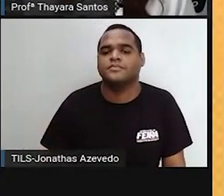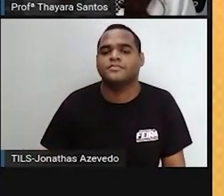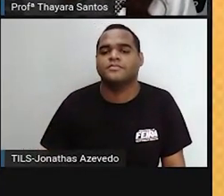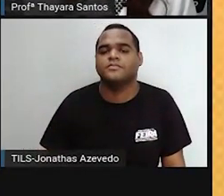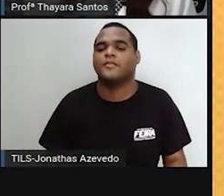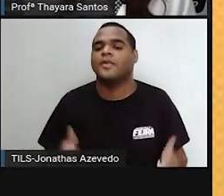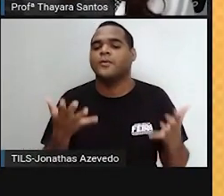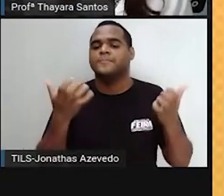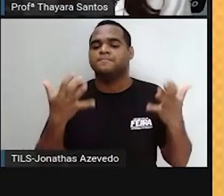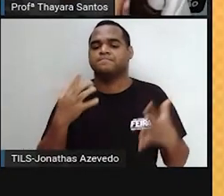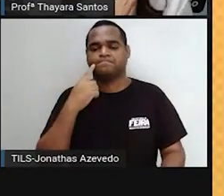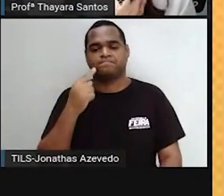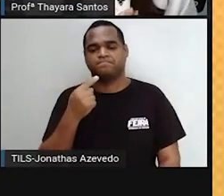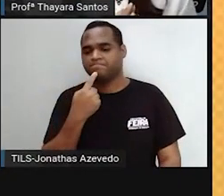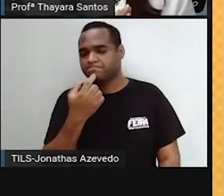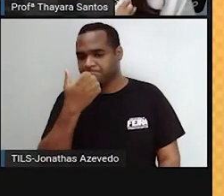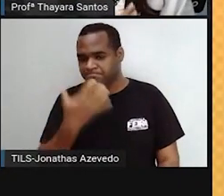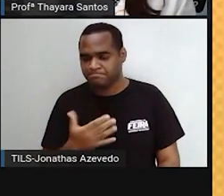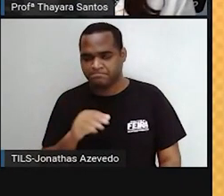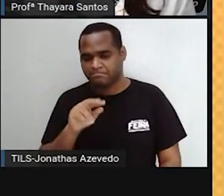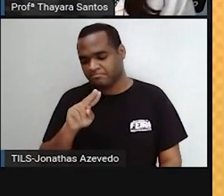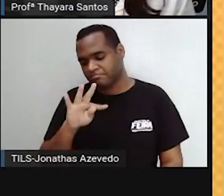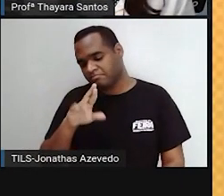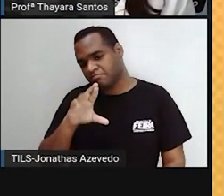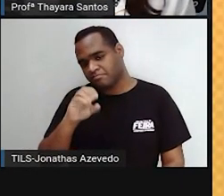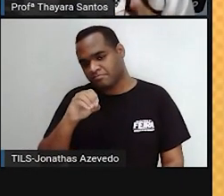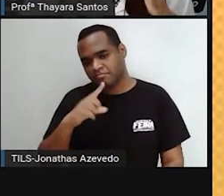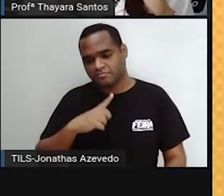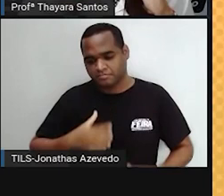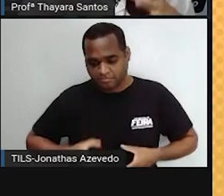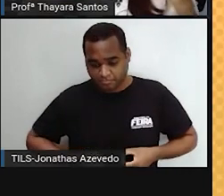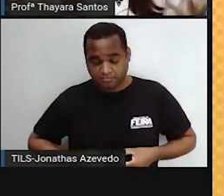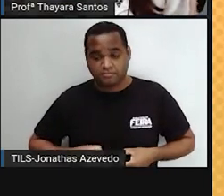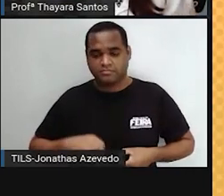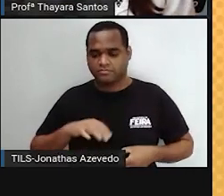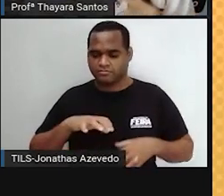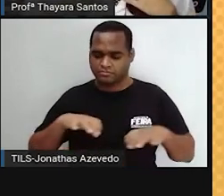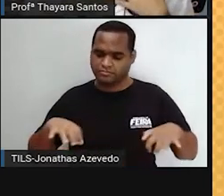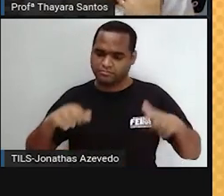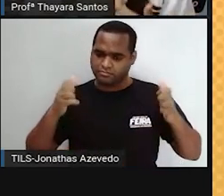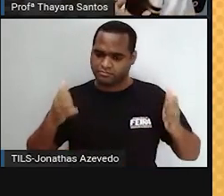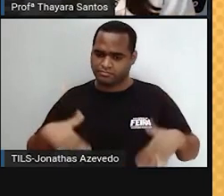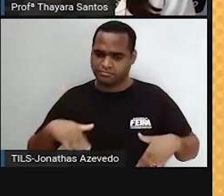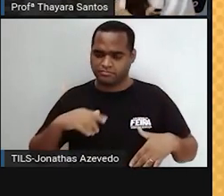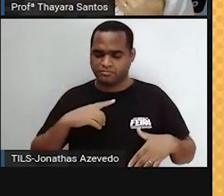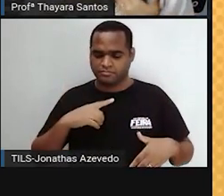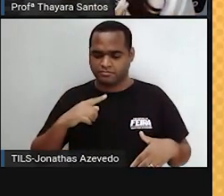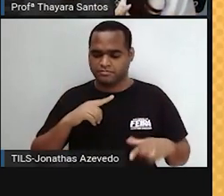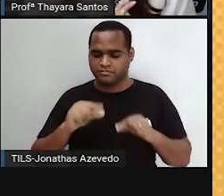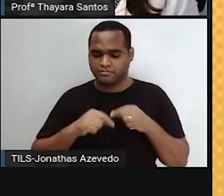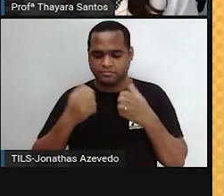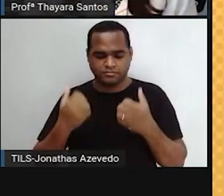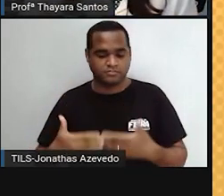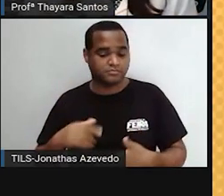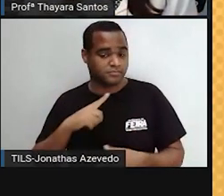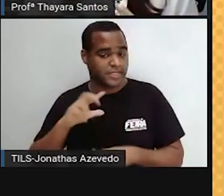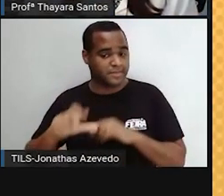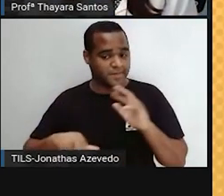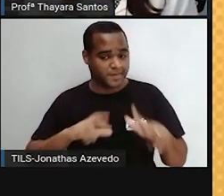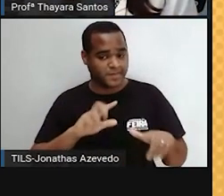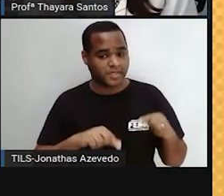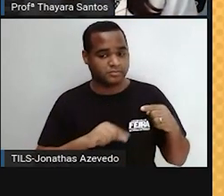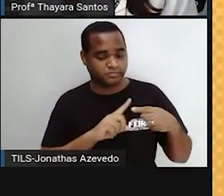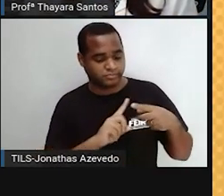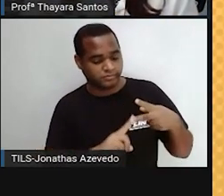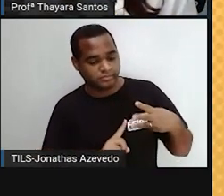Agora, vamos falar sobre o útero. O útero é dividido em... Ele é um músculo e ele é dividido em três camadas. Ele é